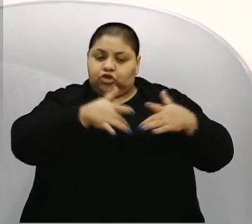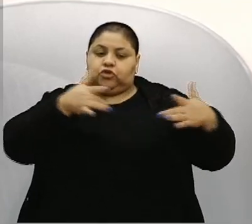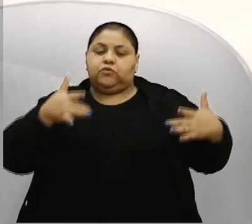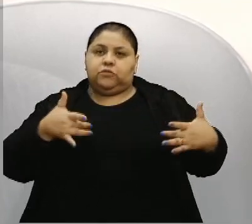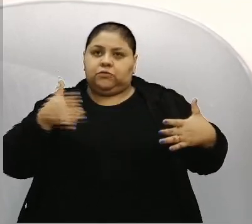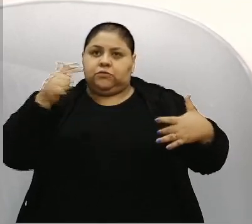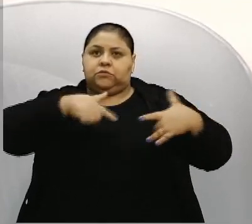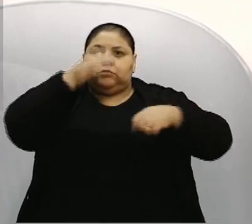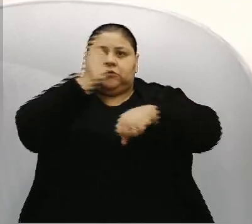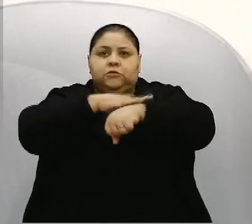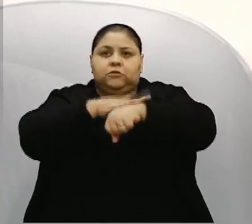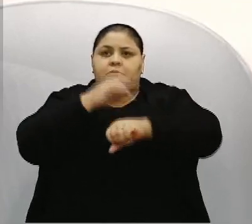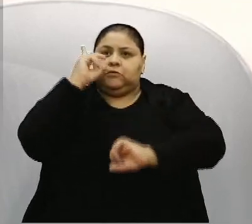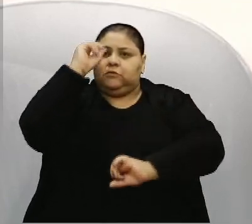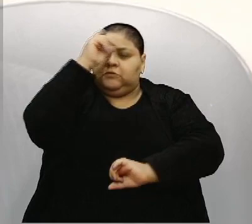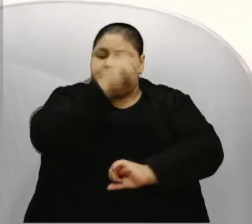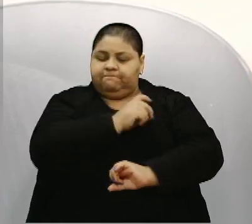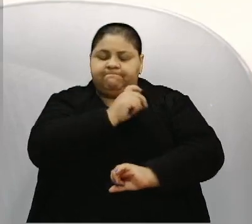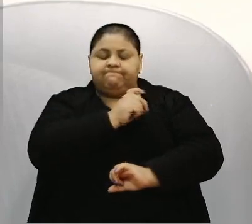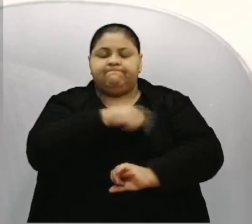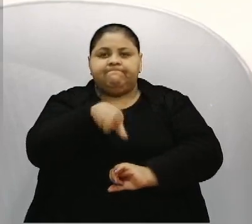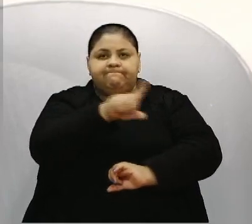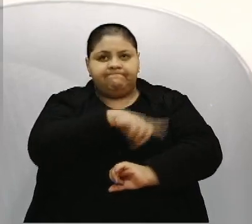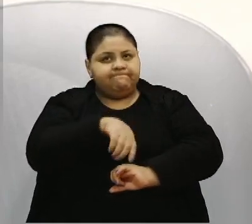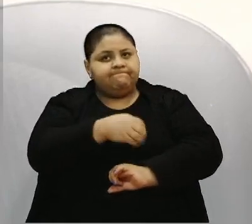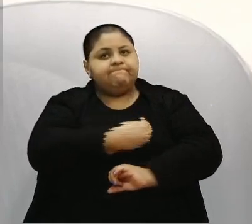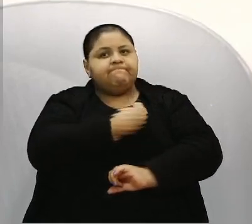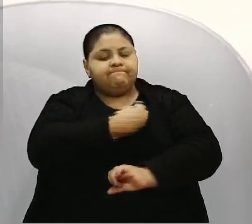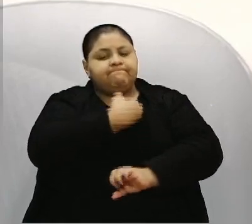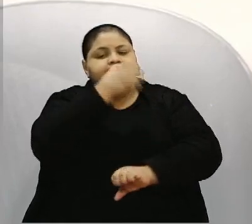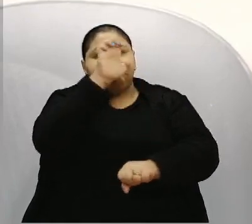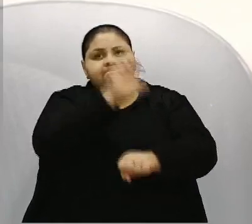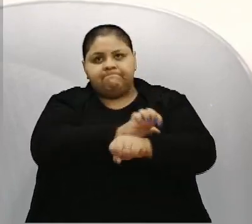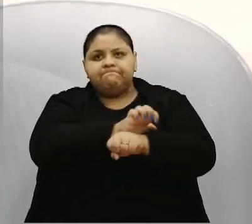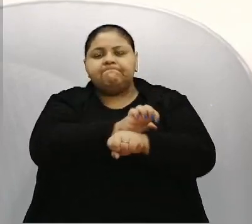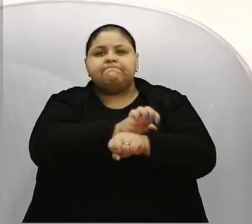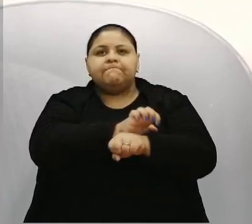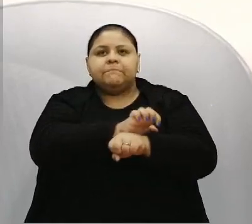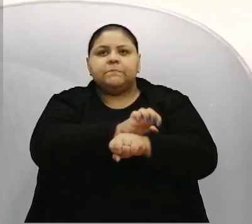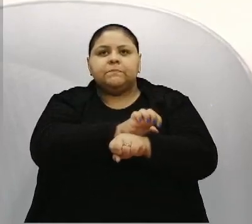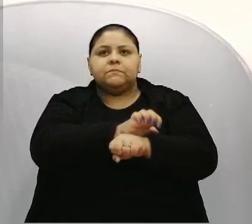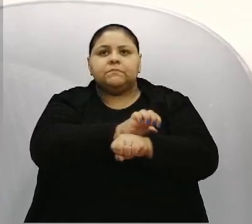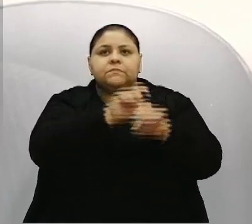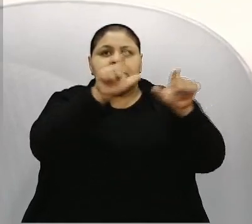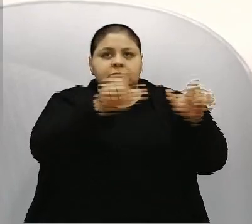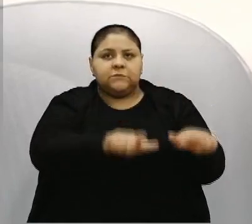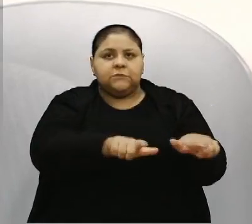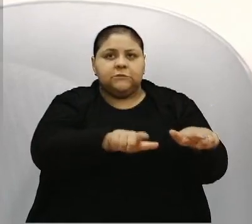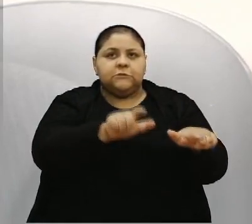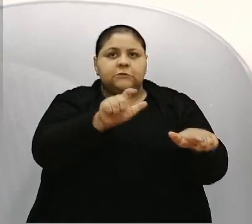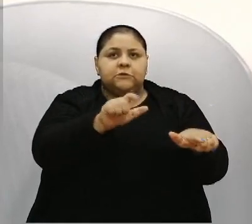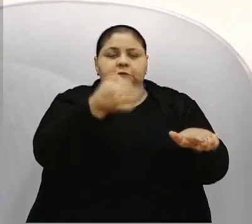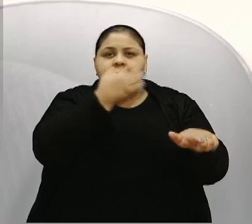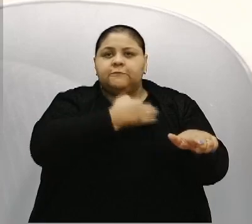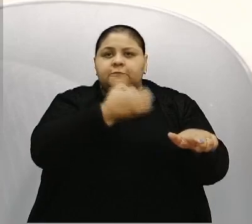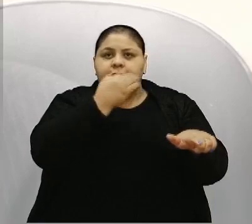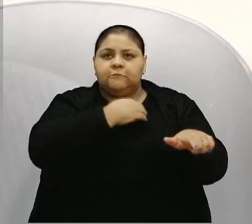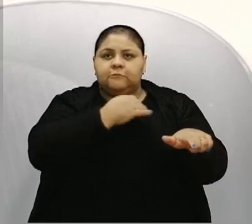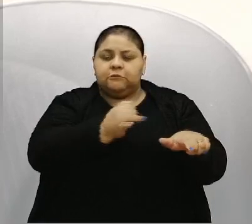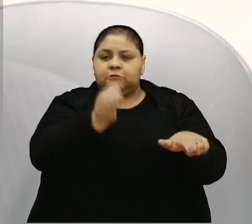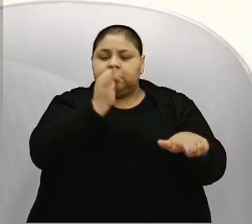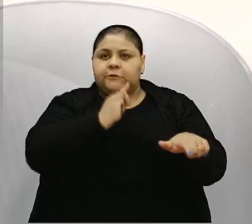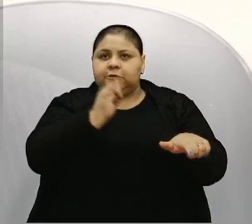nesse momento difícil, nesse momento complicado que a gente vem atravessando no Estado. E as cervejarias de Caxias do Sul deram um grande exemplo